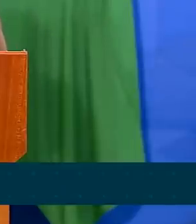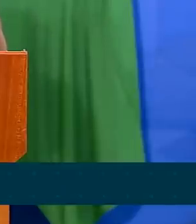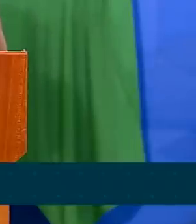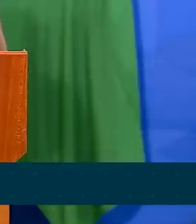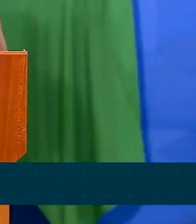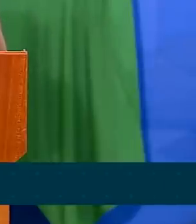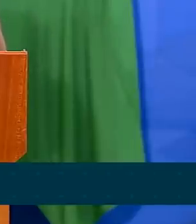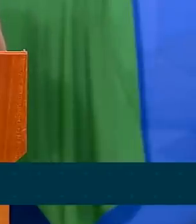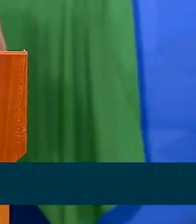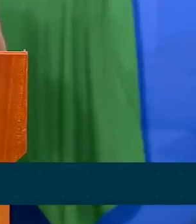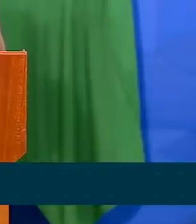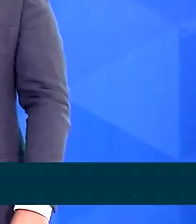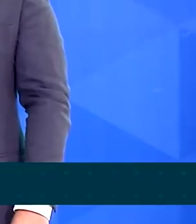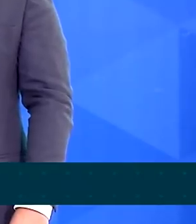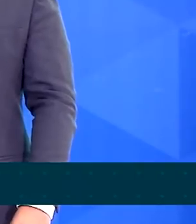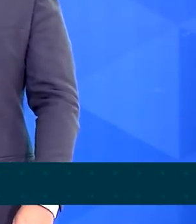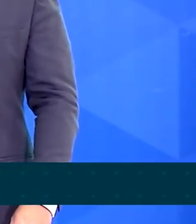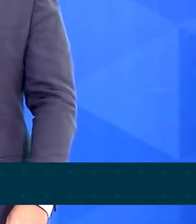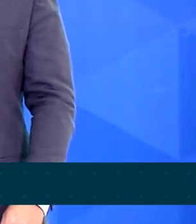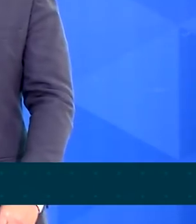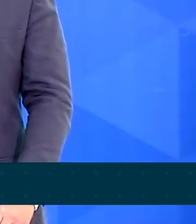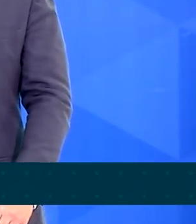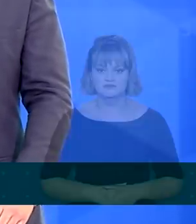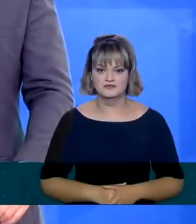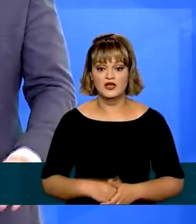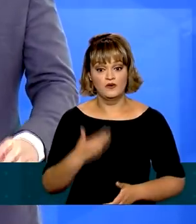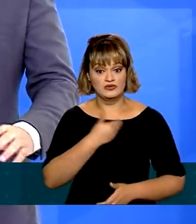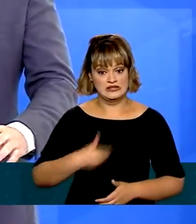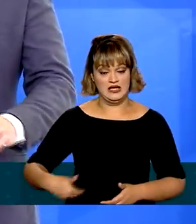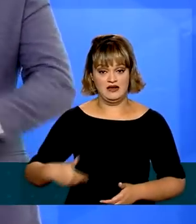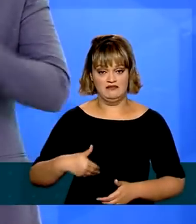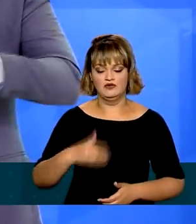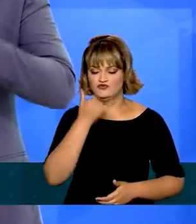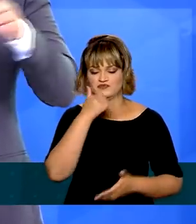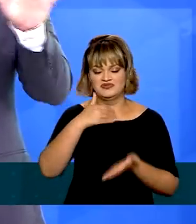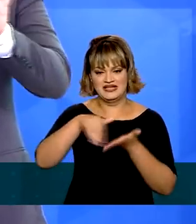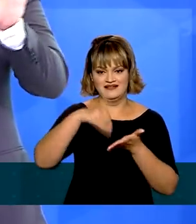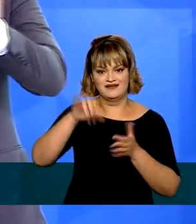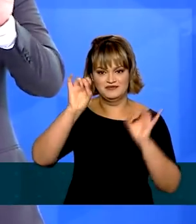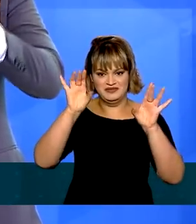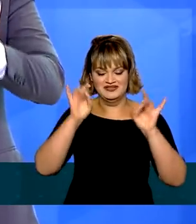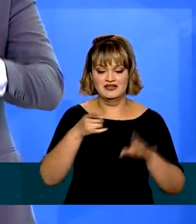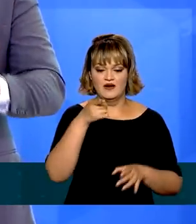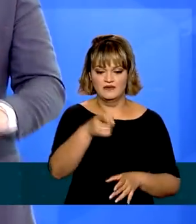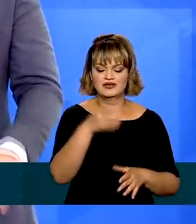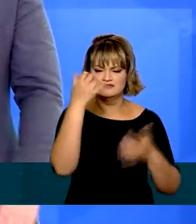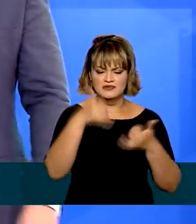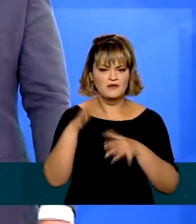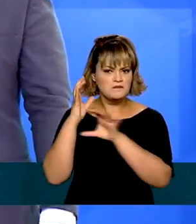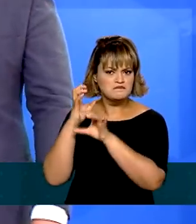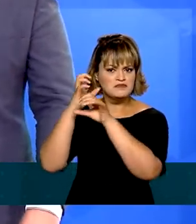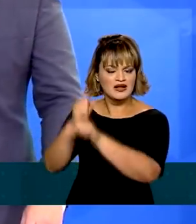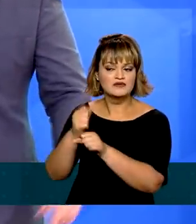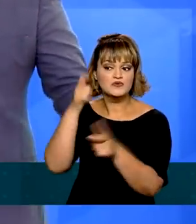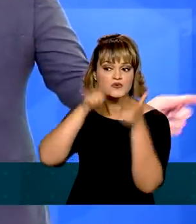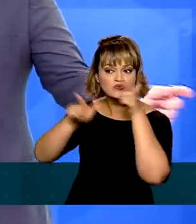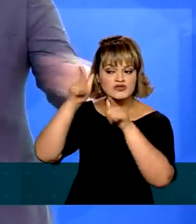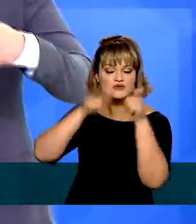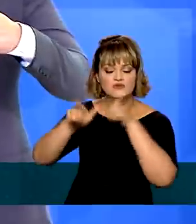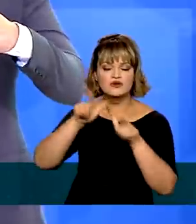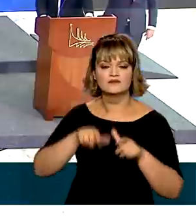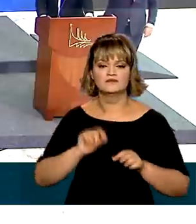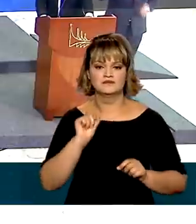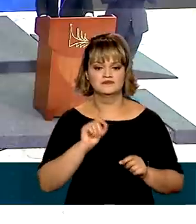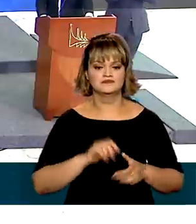esporte nesse país. O secretário especial do esporte, Marcelo Magalhães, fez um pequeno balanço das realizações da